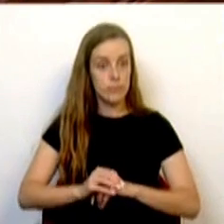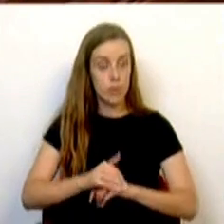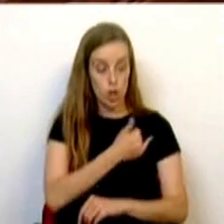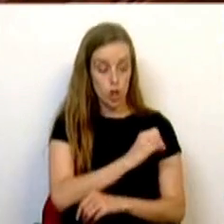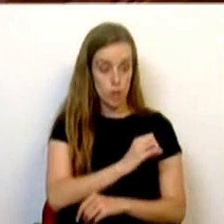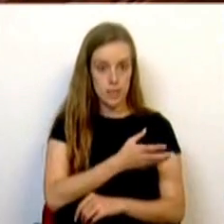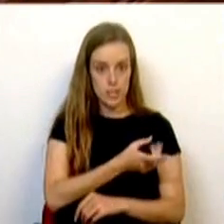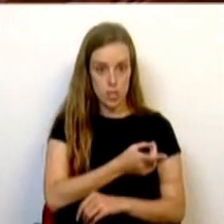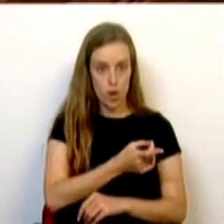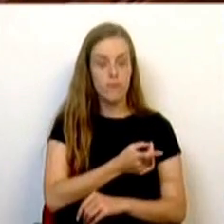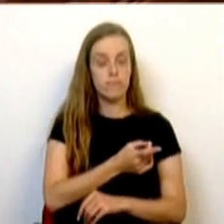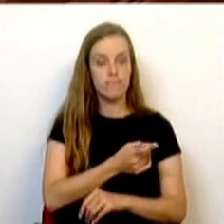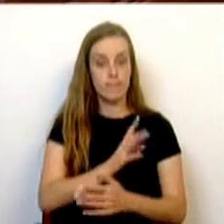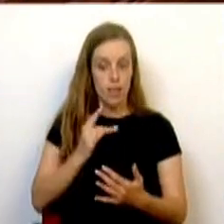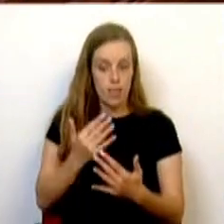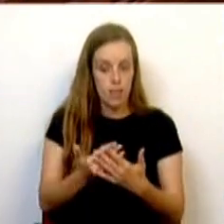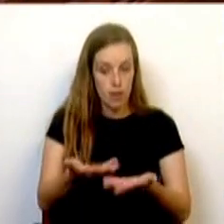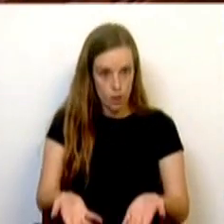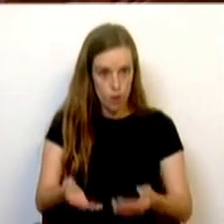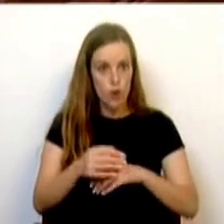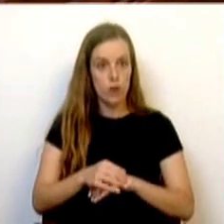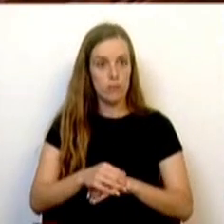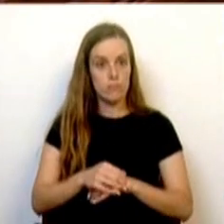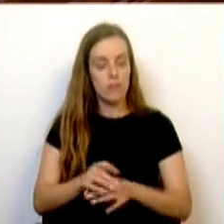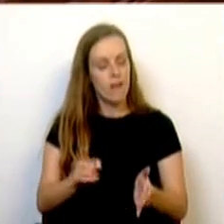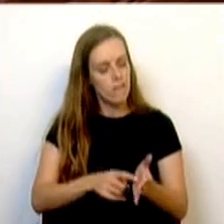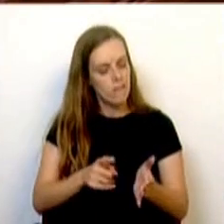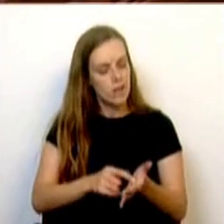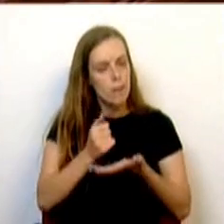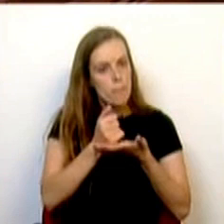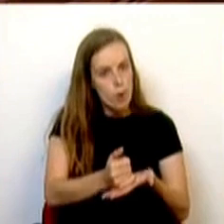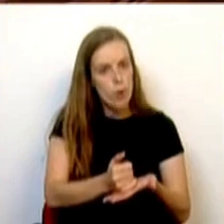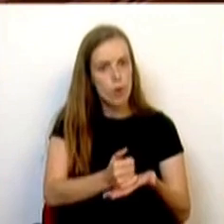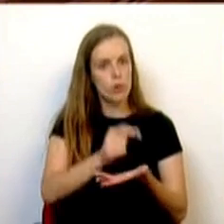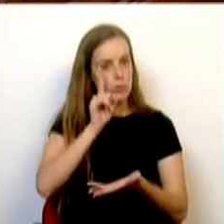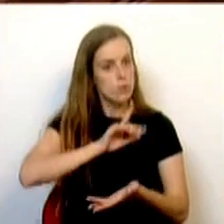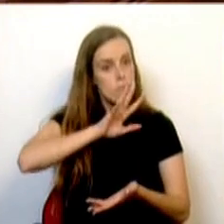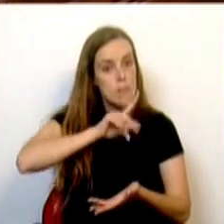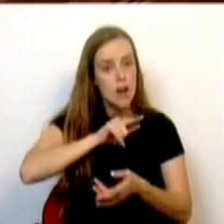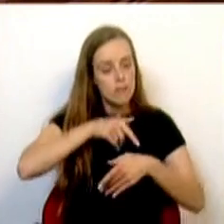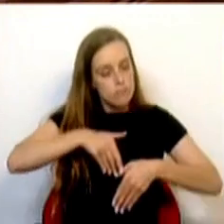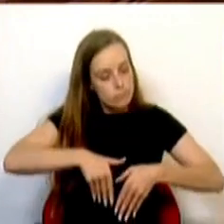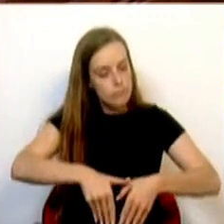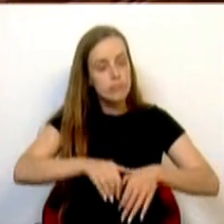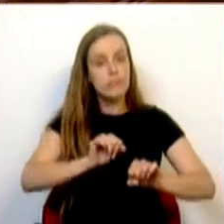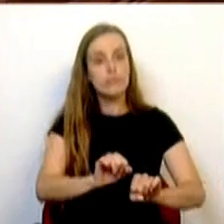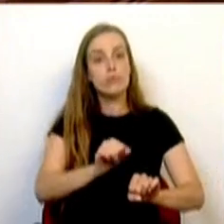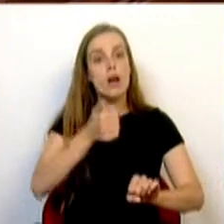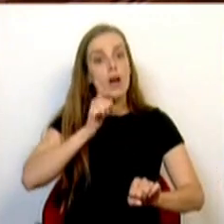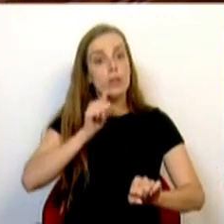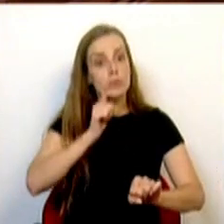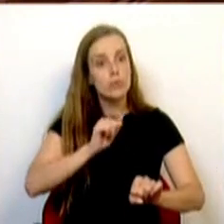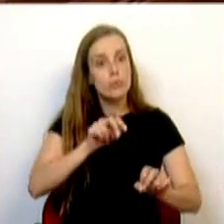2019, que está considerada a necessidade de apoio às grávidas dos Açores para se se deslocarem entre ilhas e ao continente